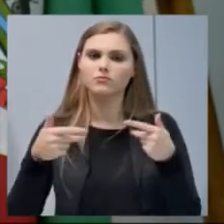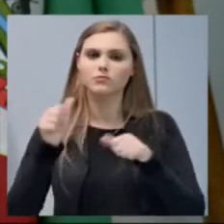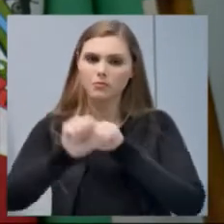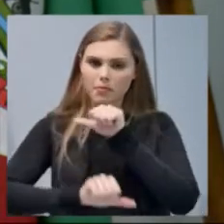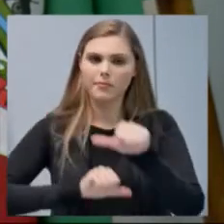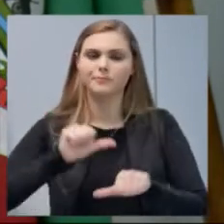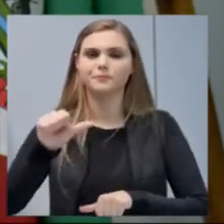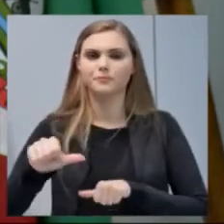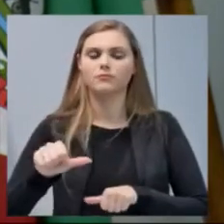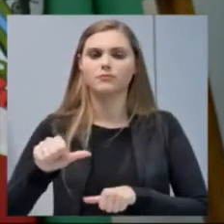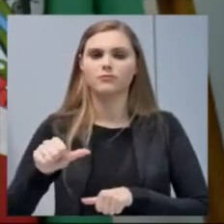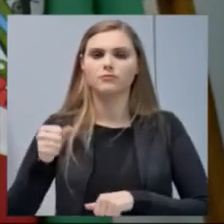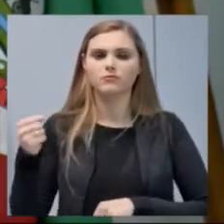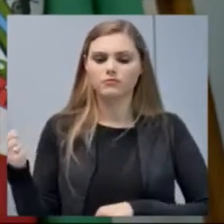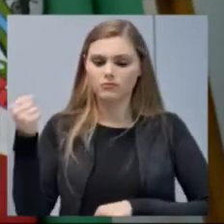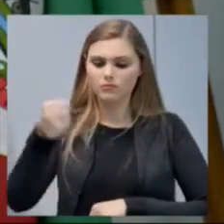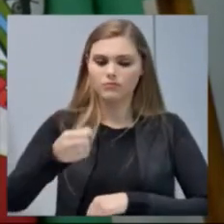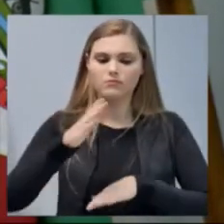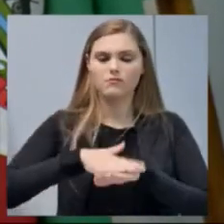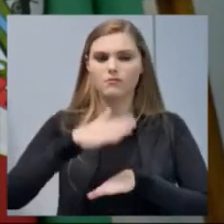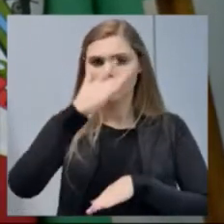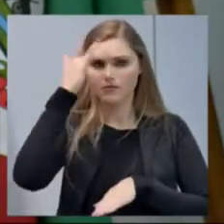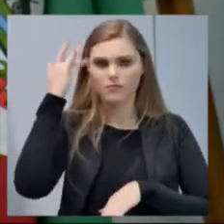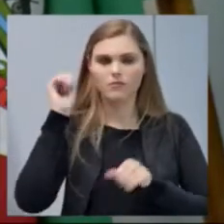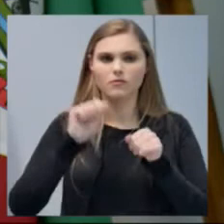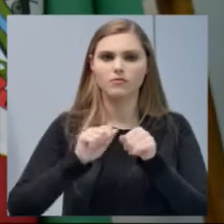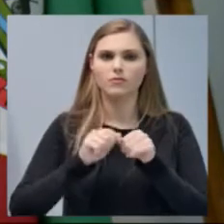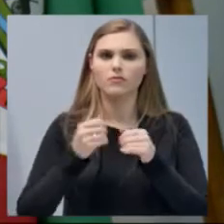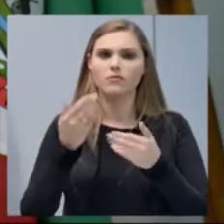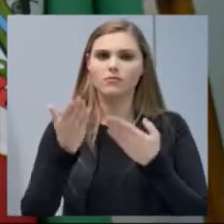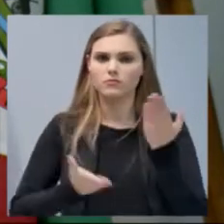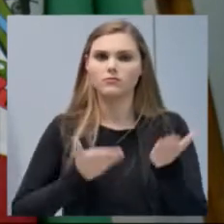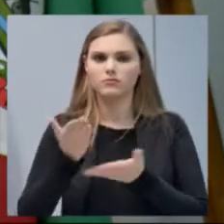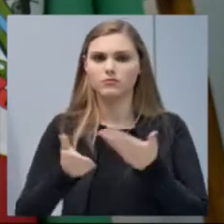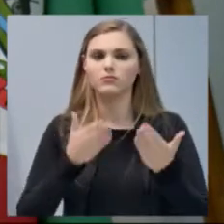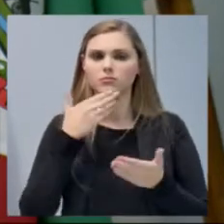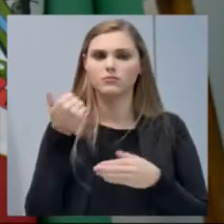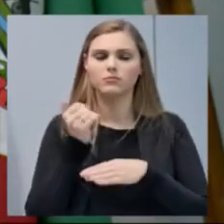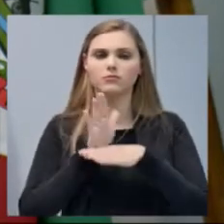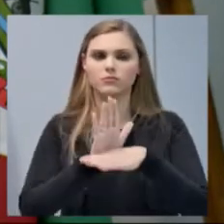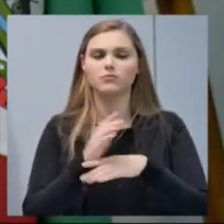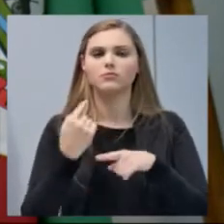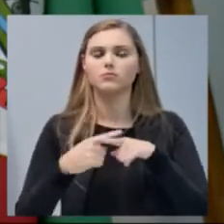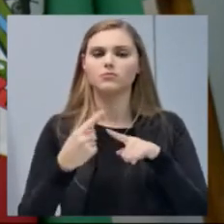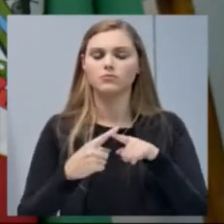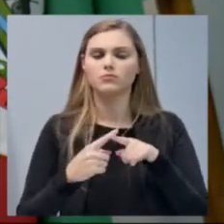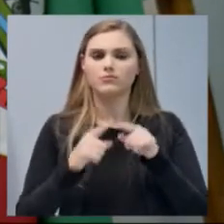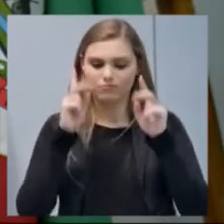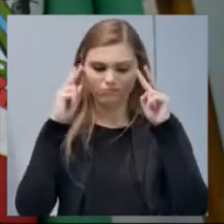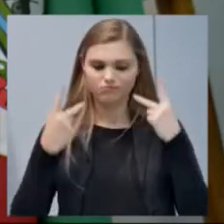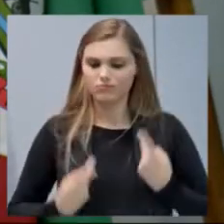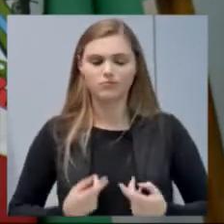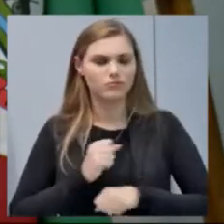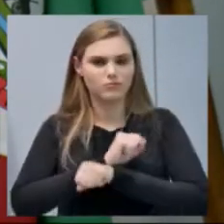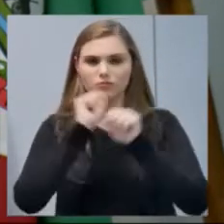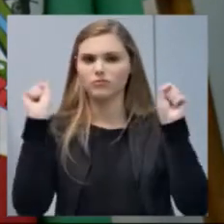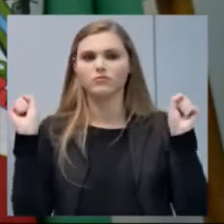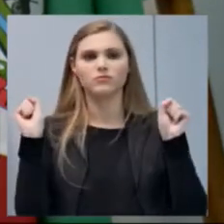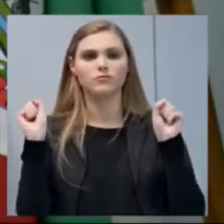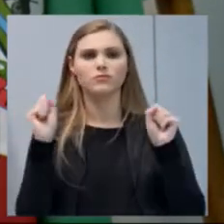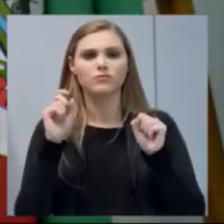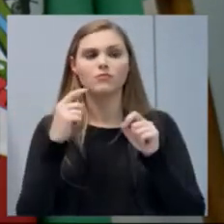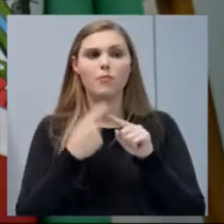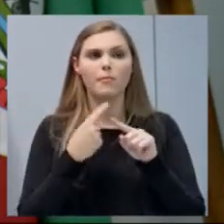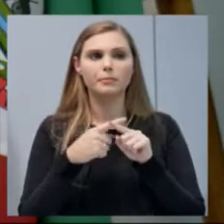em colocar mais pessoas para efetuar, ajudar no atendimento, porque senão está humanamente impossível. Não só pela questão da